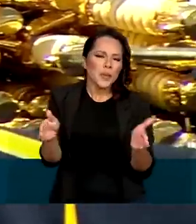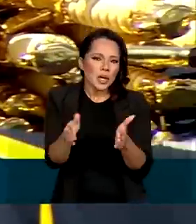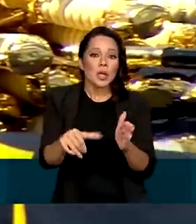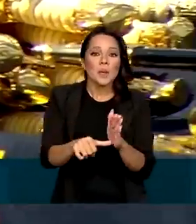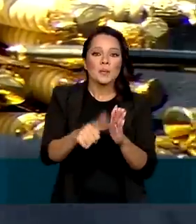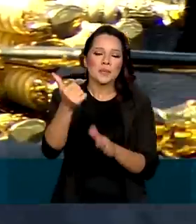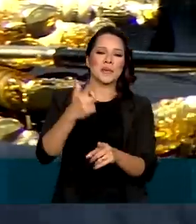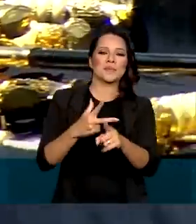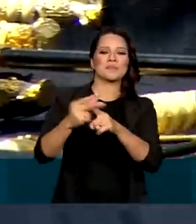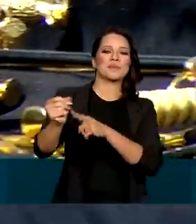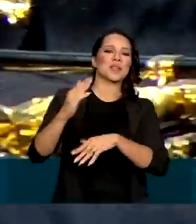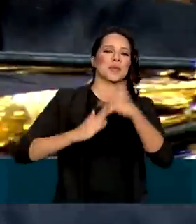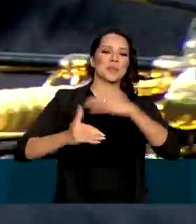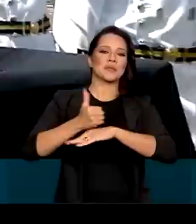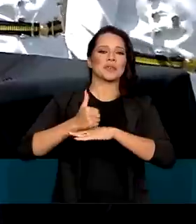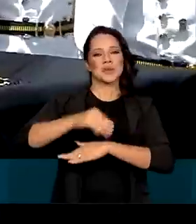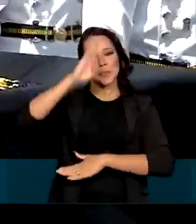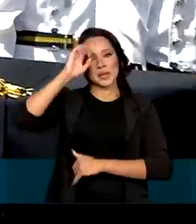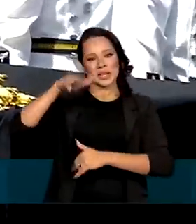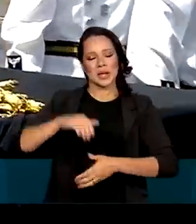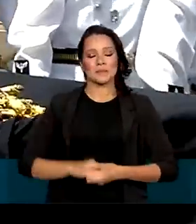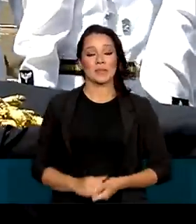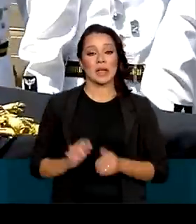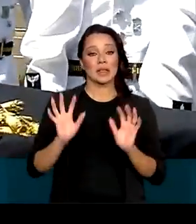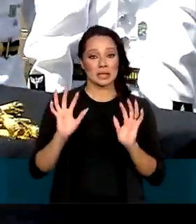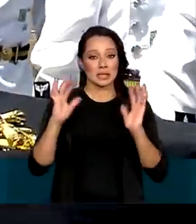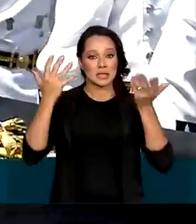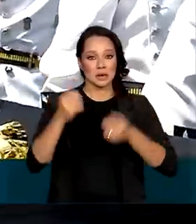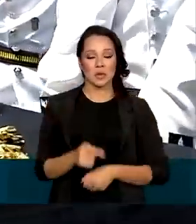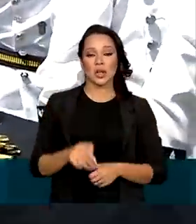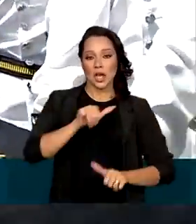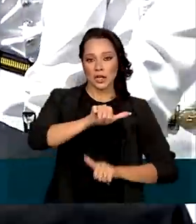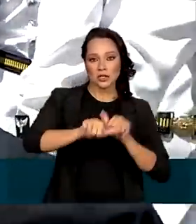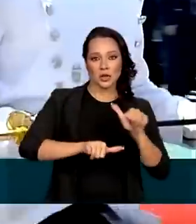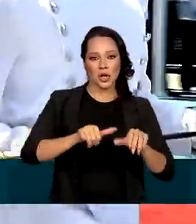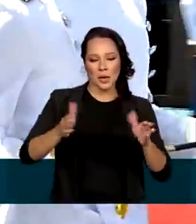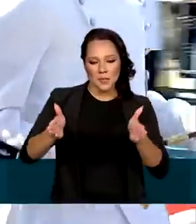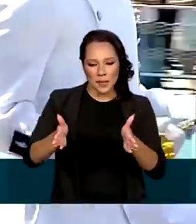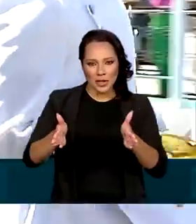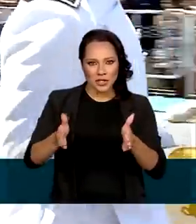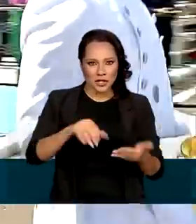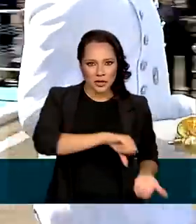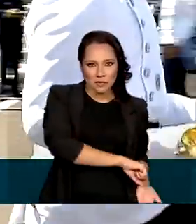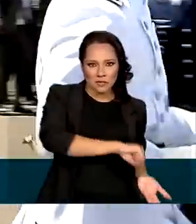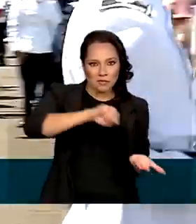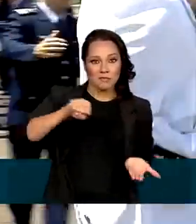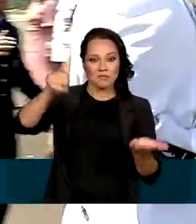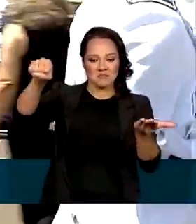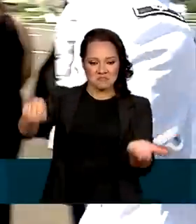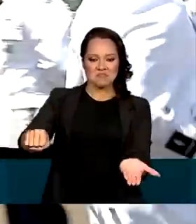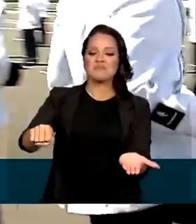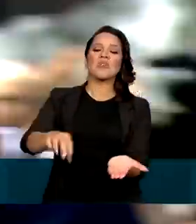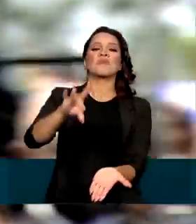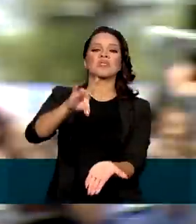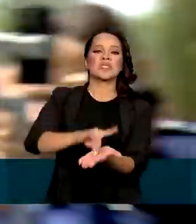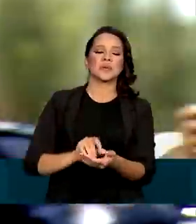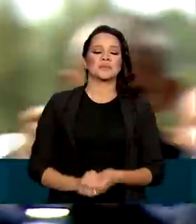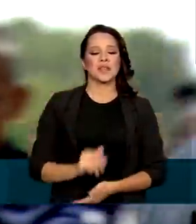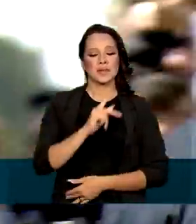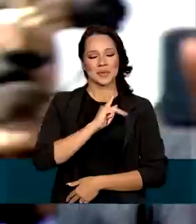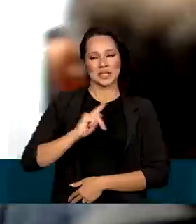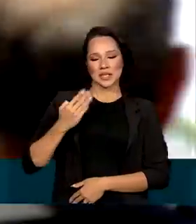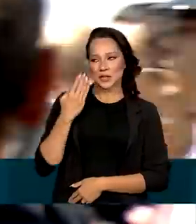primeira conquista na carreira militar. Nessa cerimônia, eles trocam o espadim pela espada de oficial. O presidente